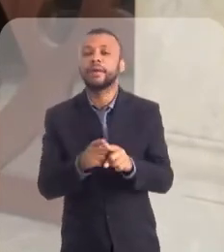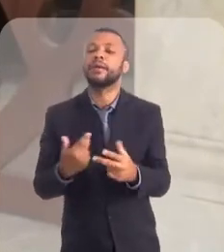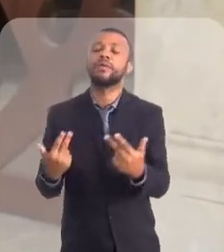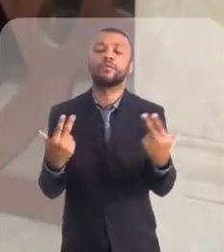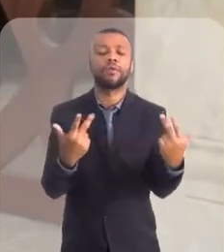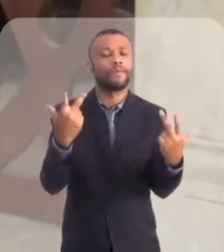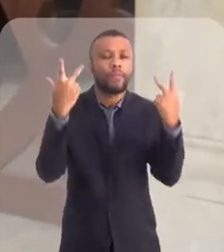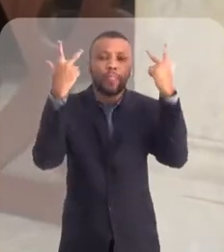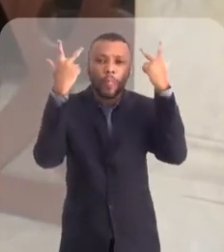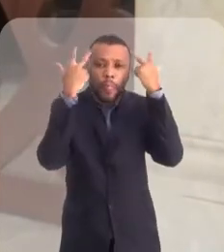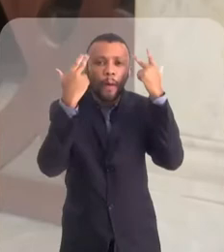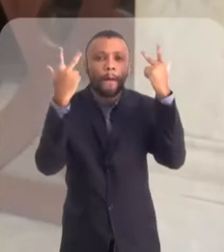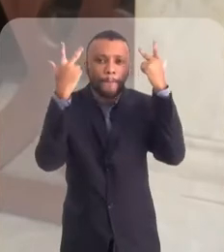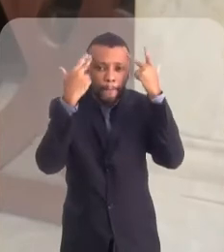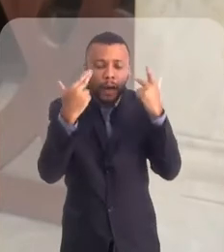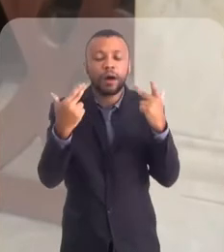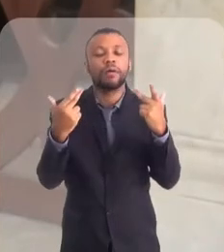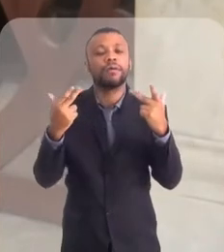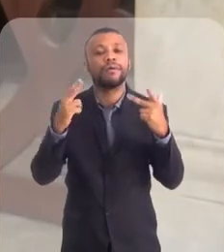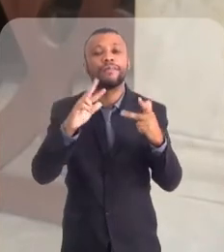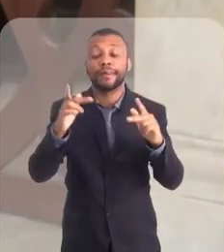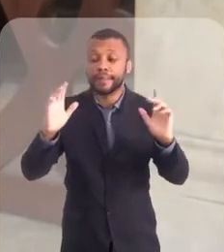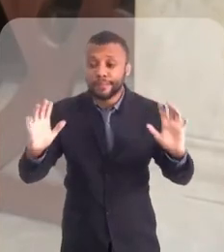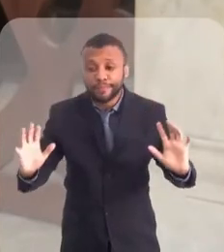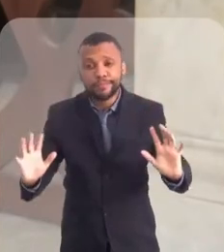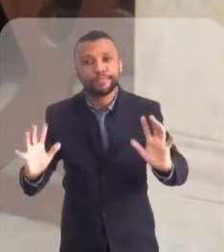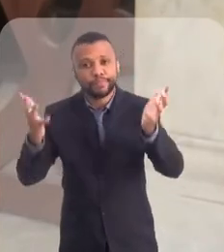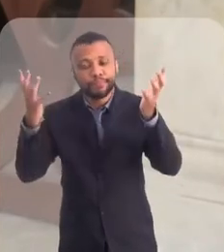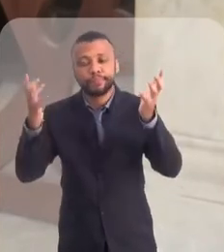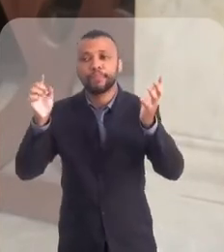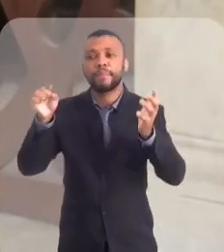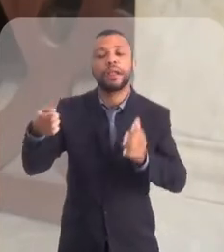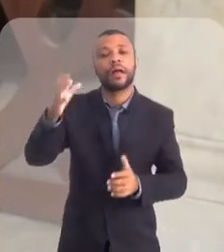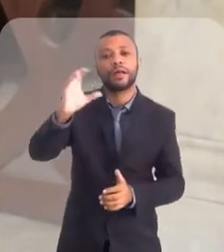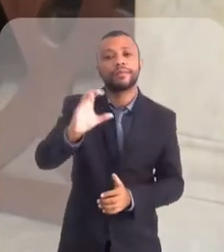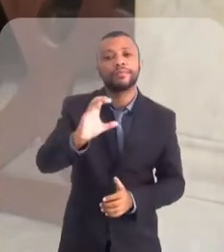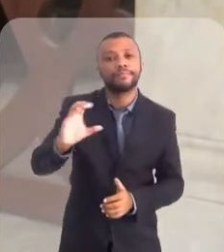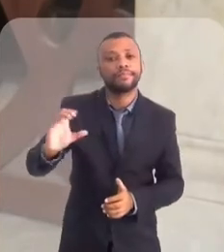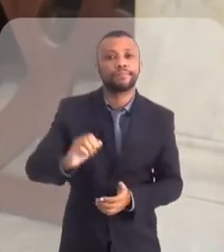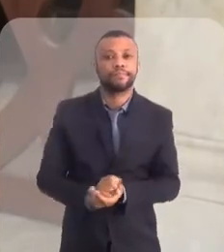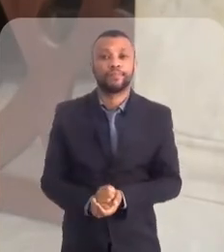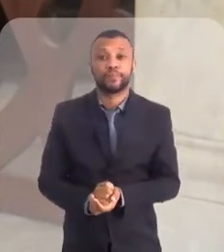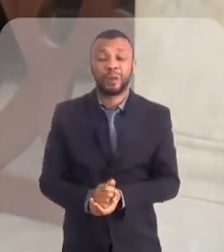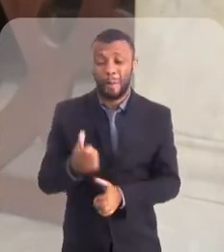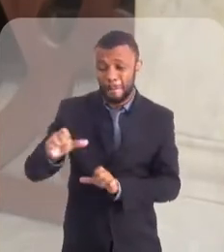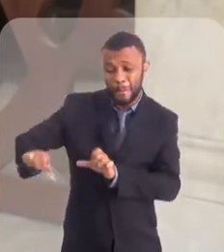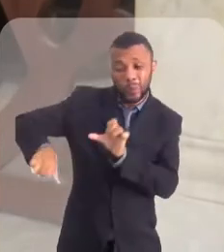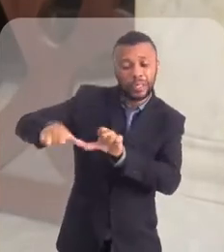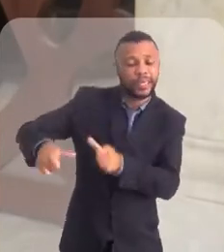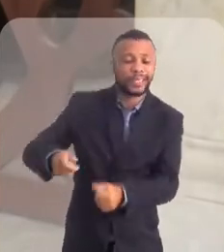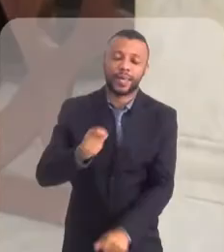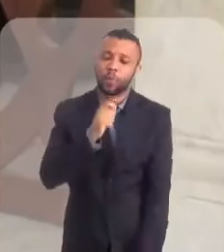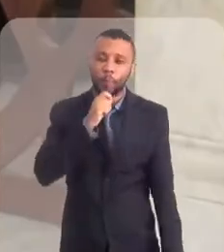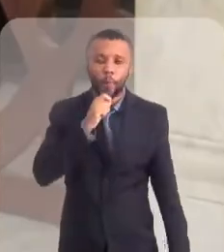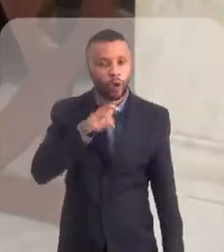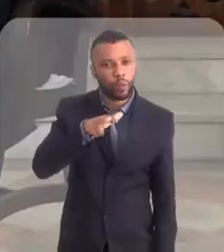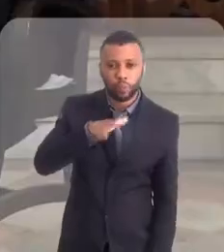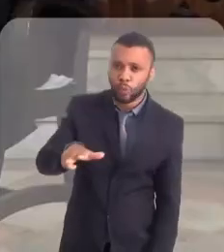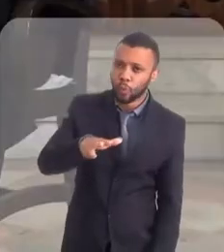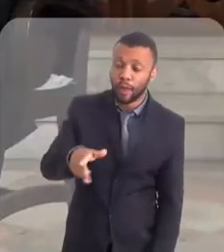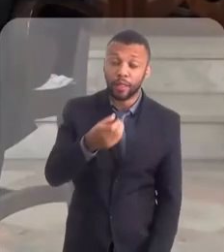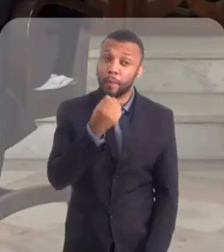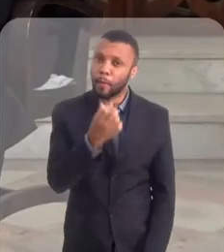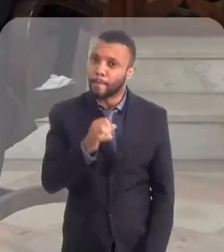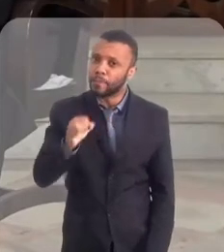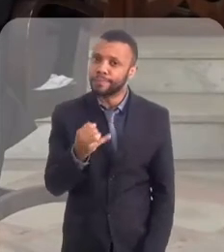comemorado normalmente pela igreja católica. Não haverá mudança. É bom